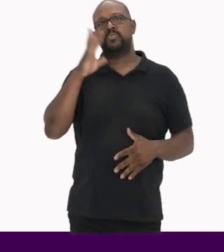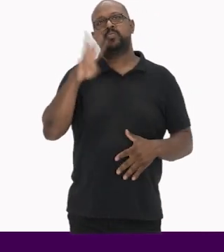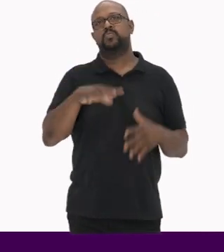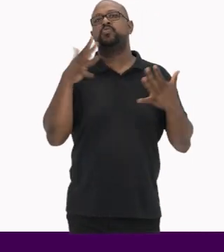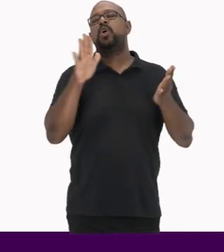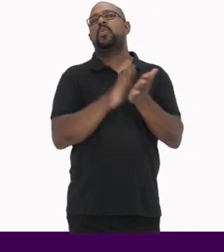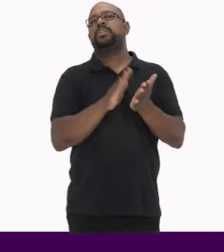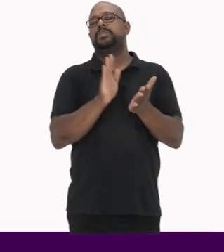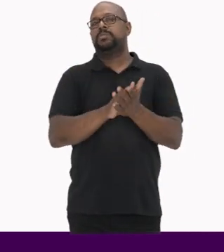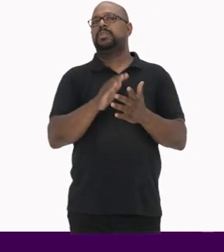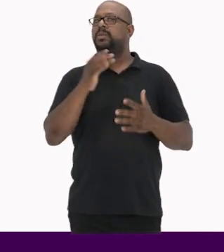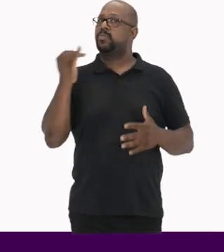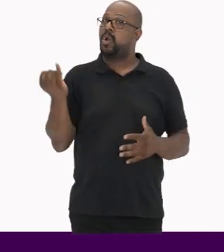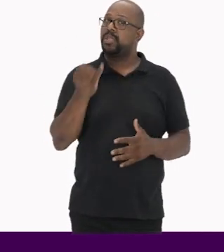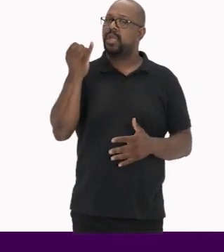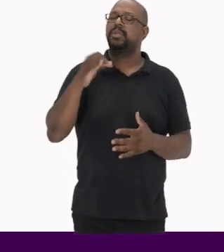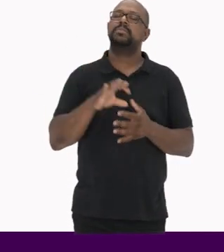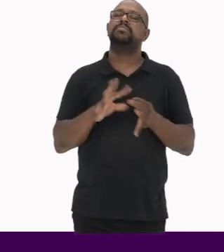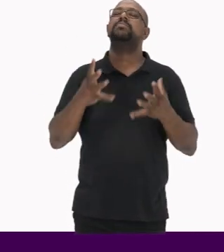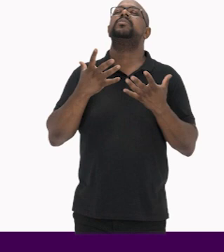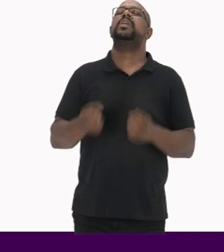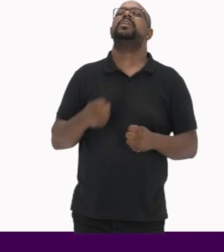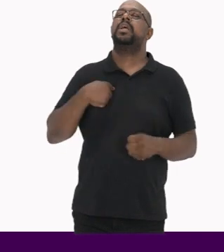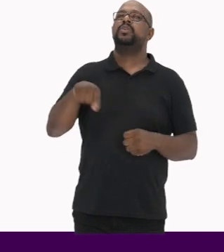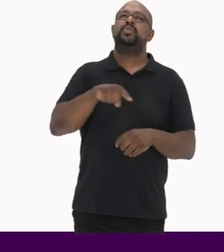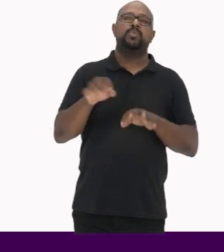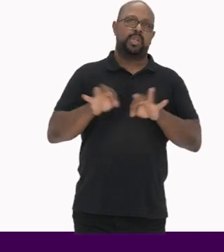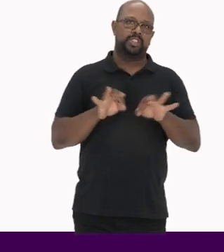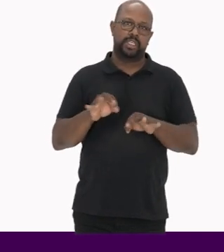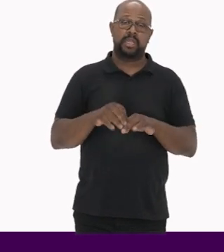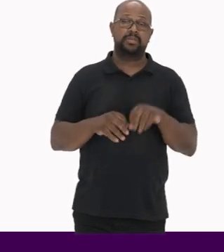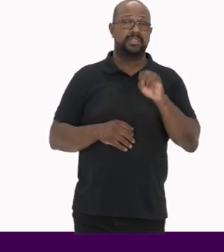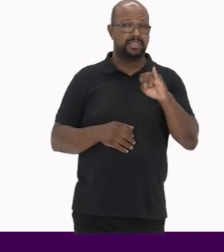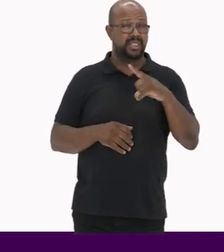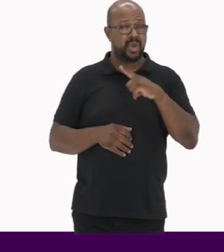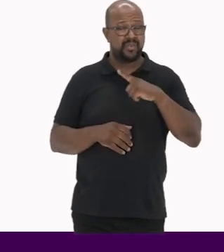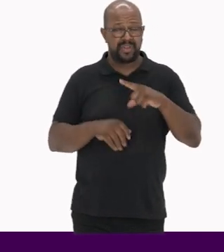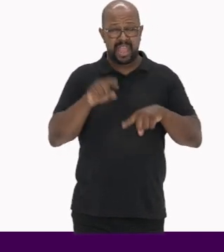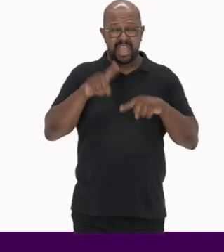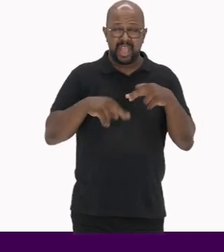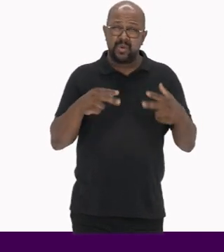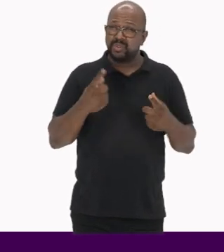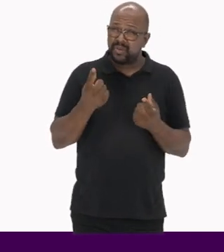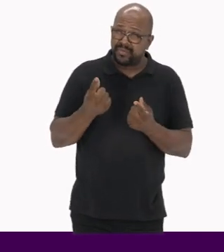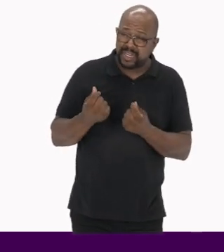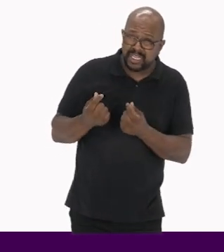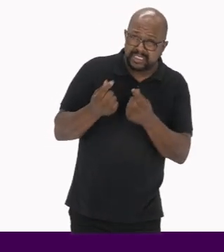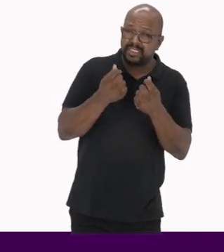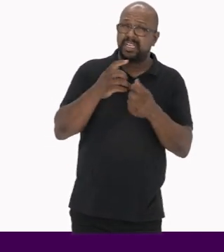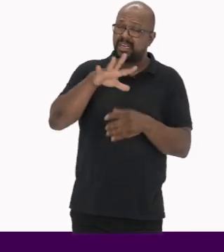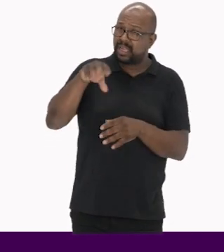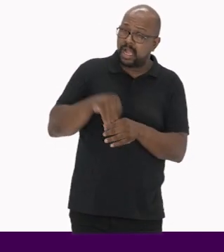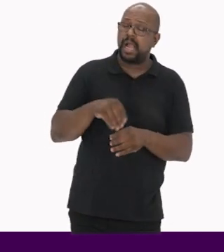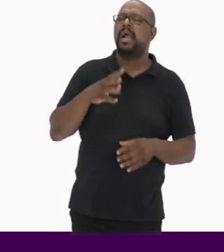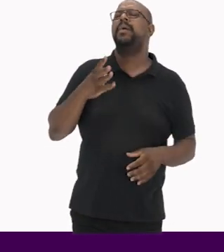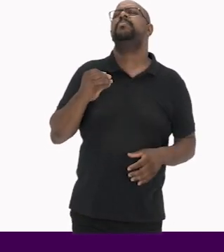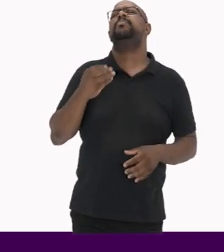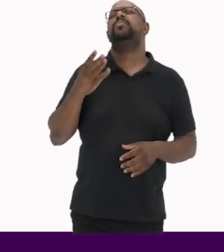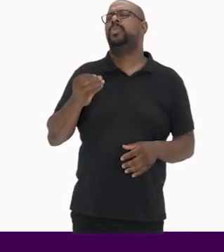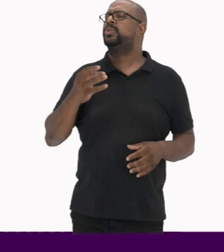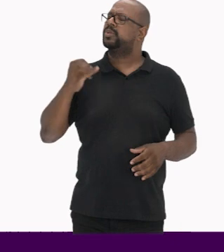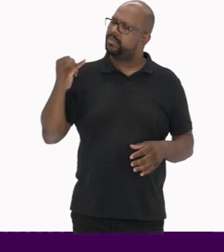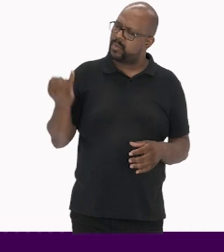reconhecimento importante A disponibilidade de todos ao projeto Se houver recursos financeiros envolvidos É